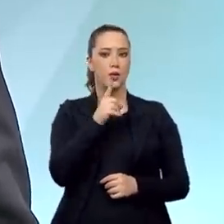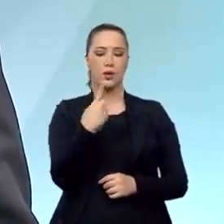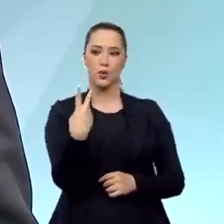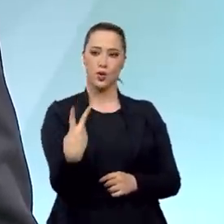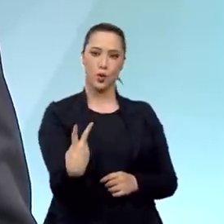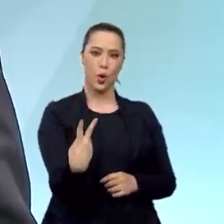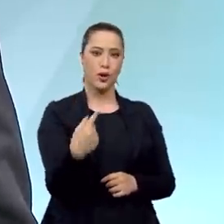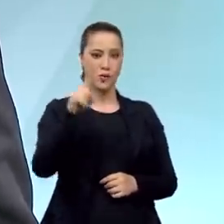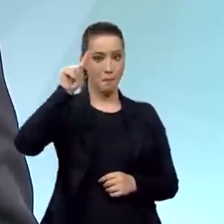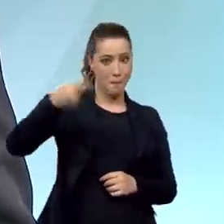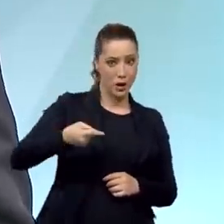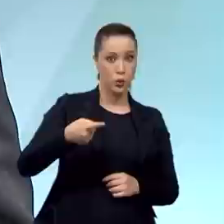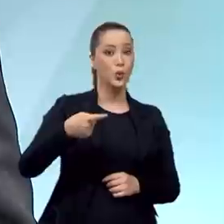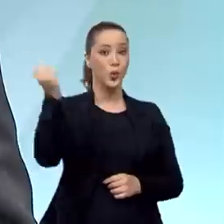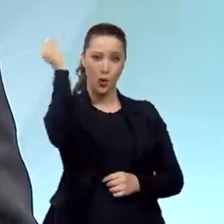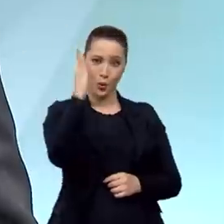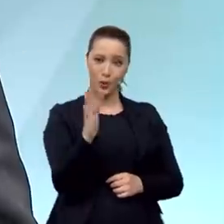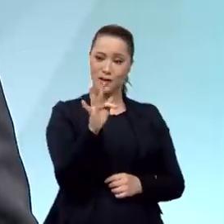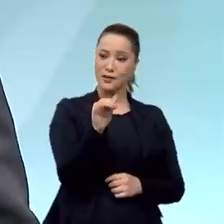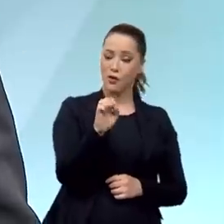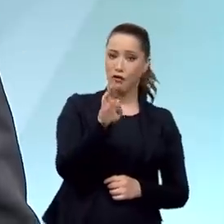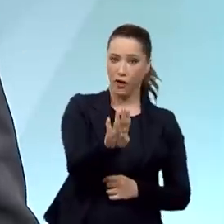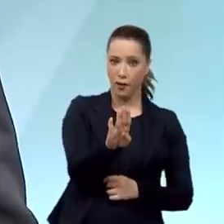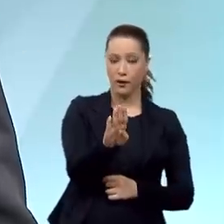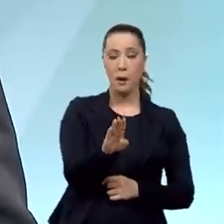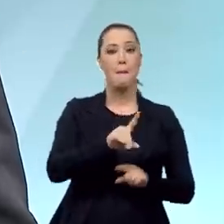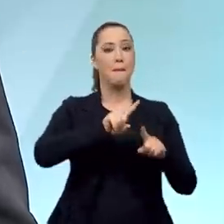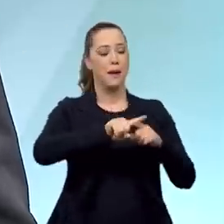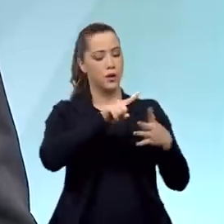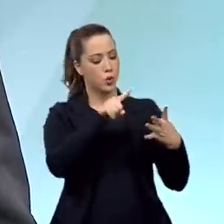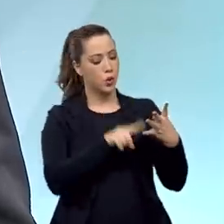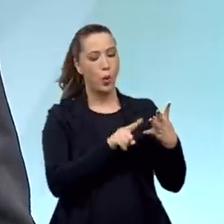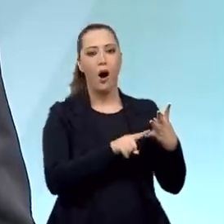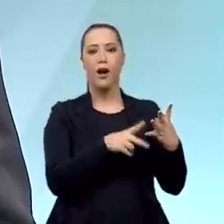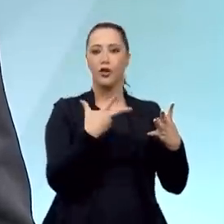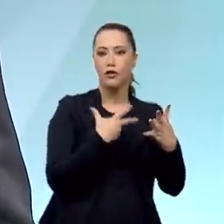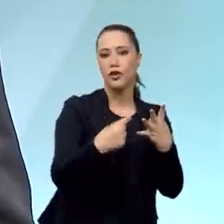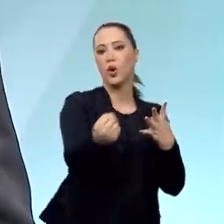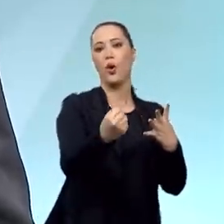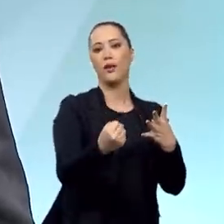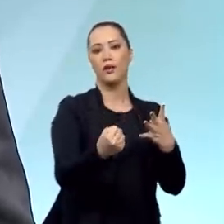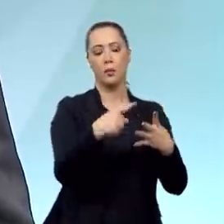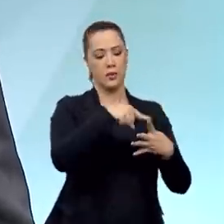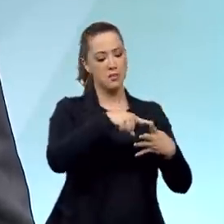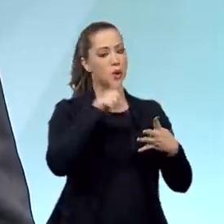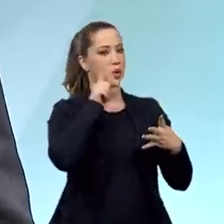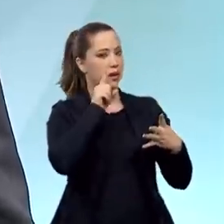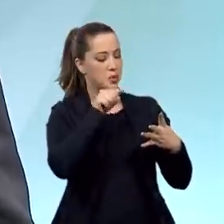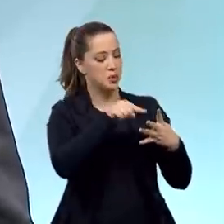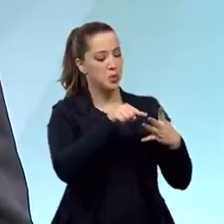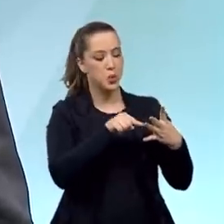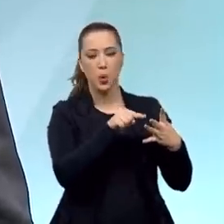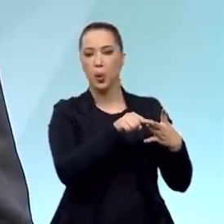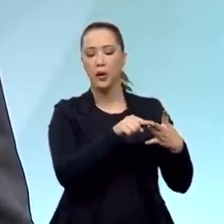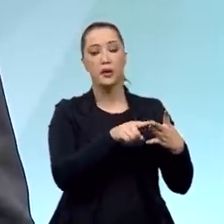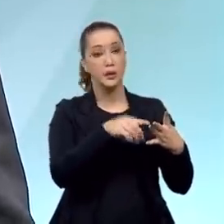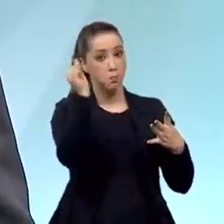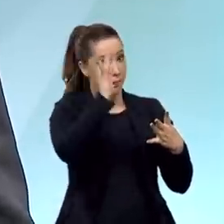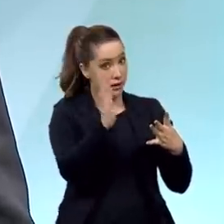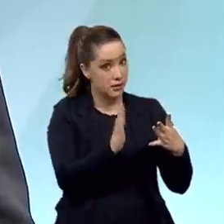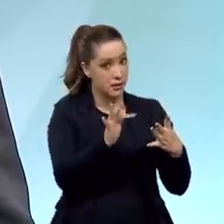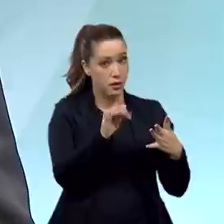FEB, sendo o quarto vitorioso. Monte Castelo era uma posição muito forte na linha